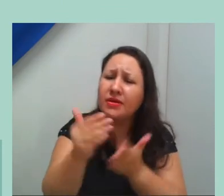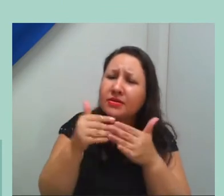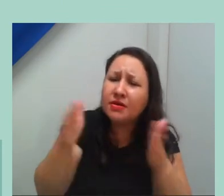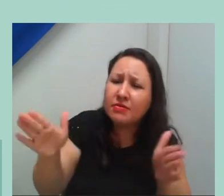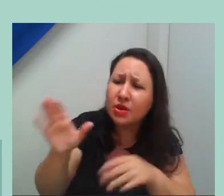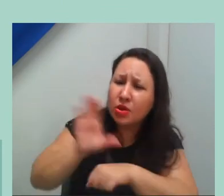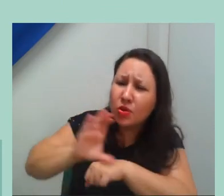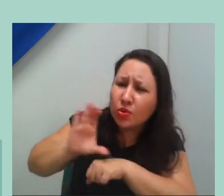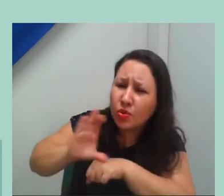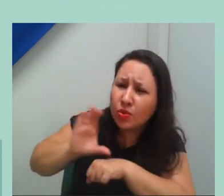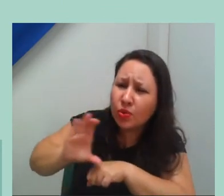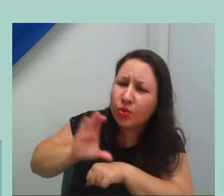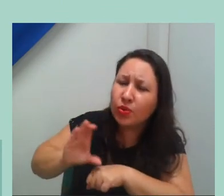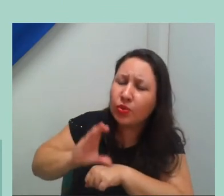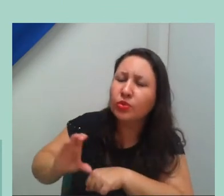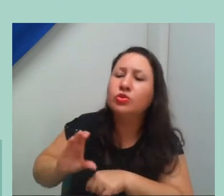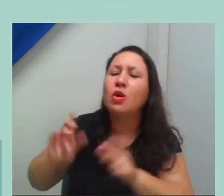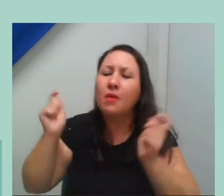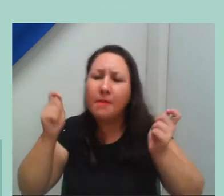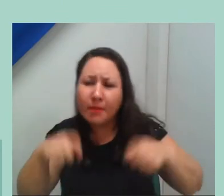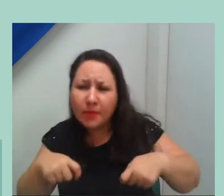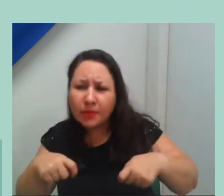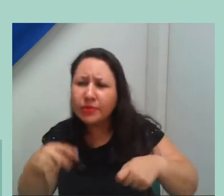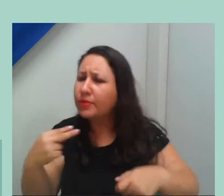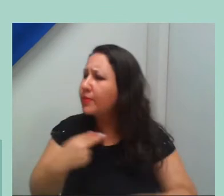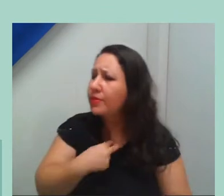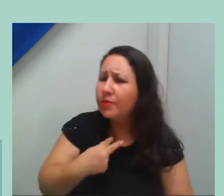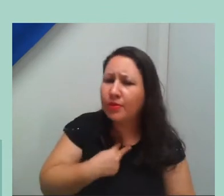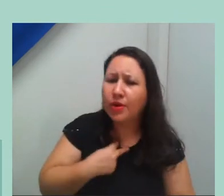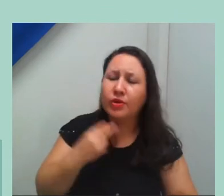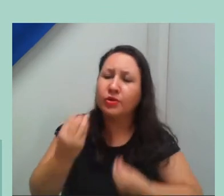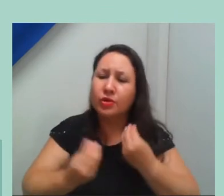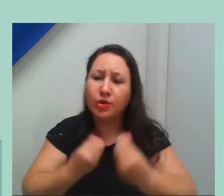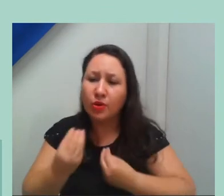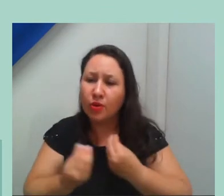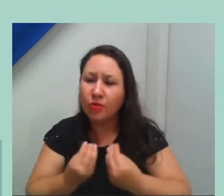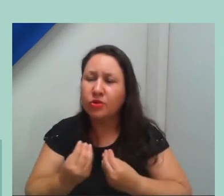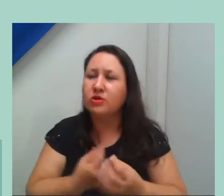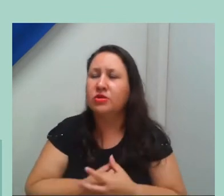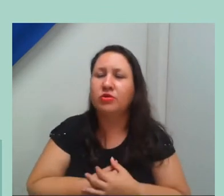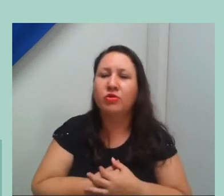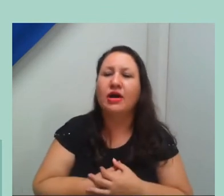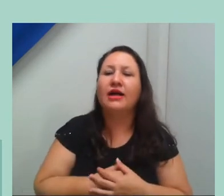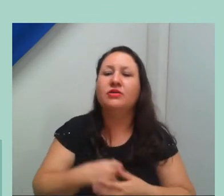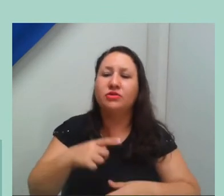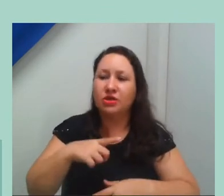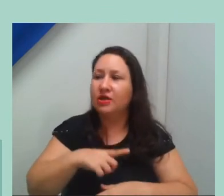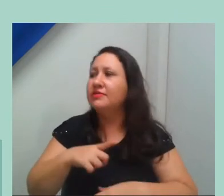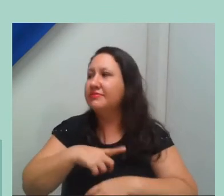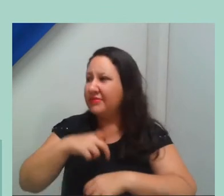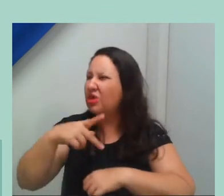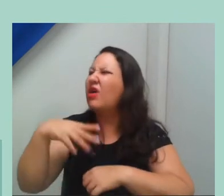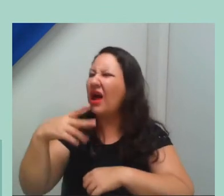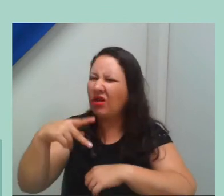ou não, do contrário, ele não pode abrir. E a gente tem feito a abertura dessas pós, tanto especialização, no caso, pós-lato-senso como